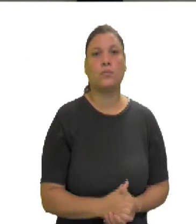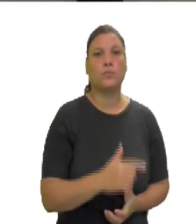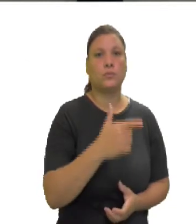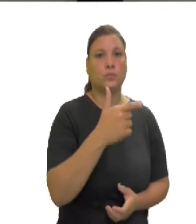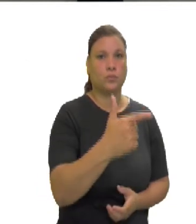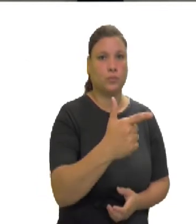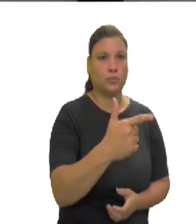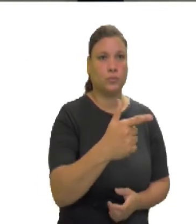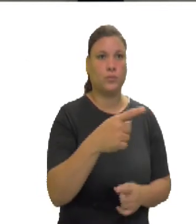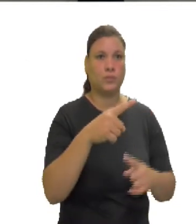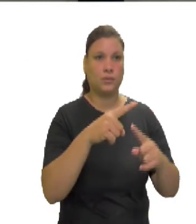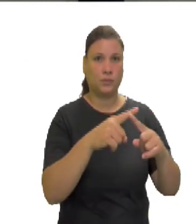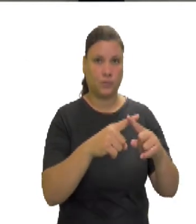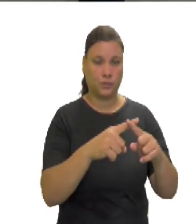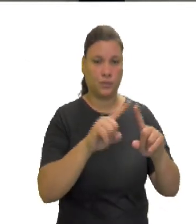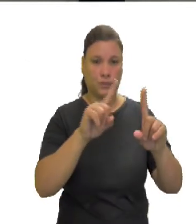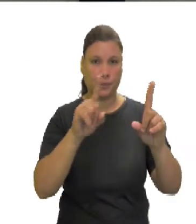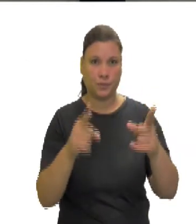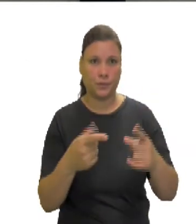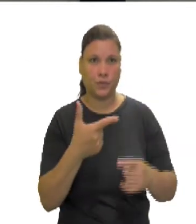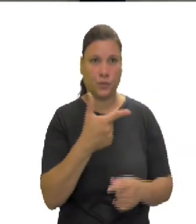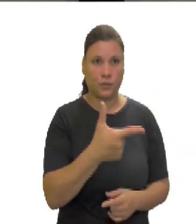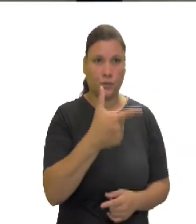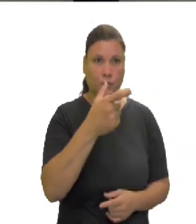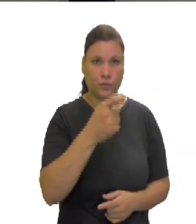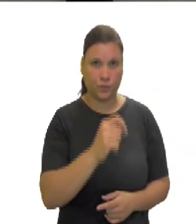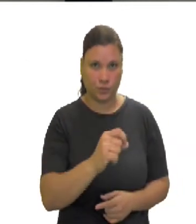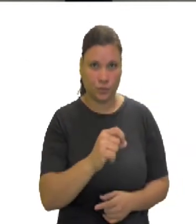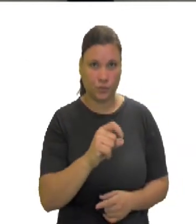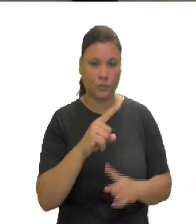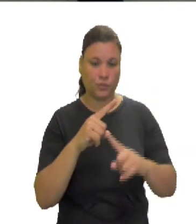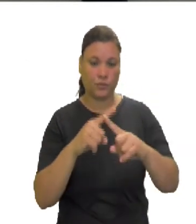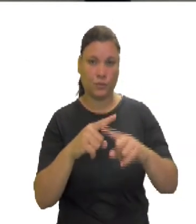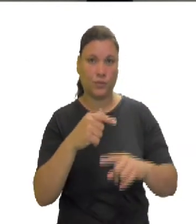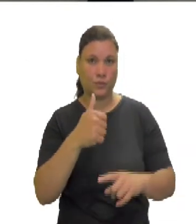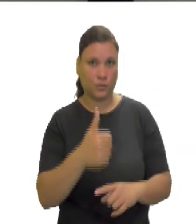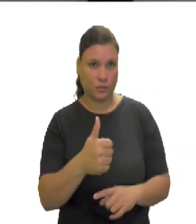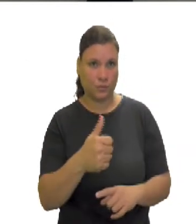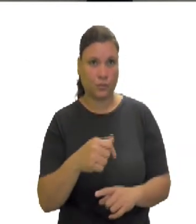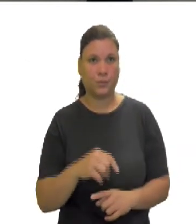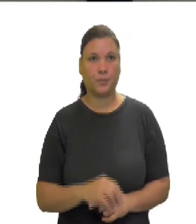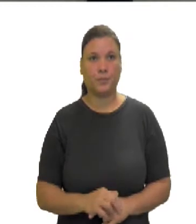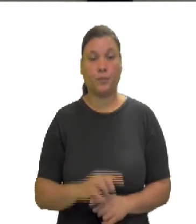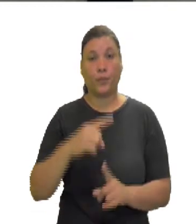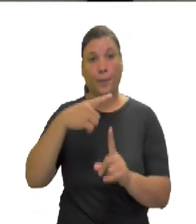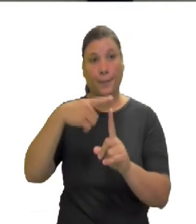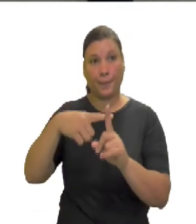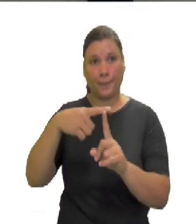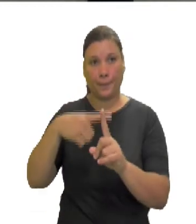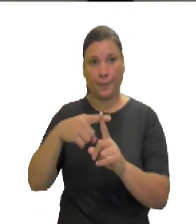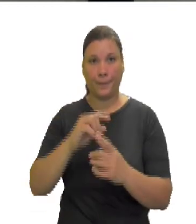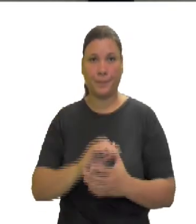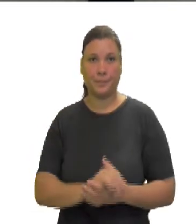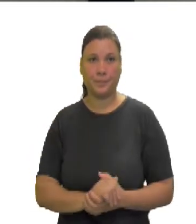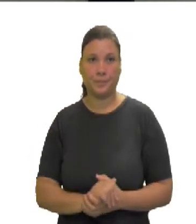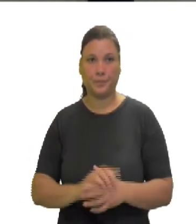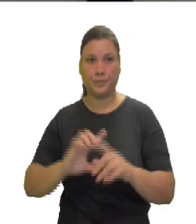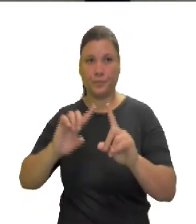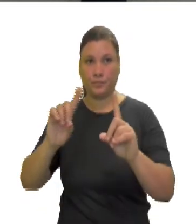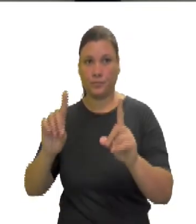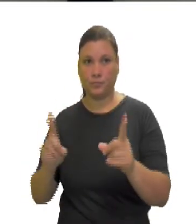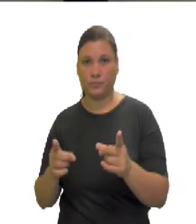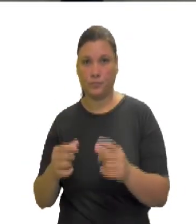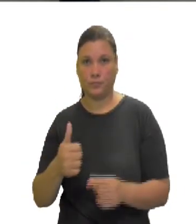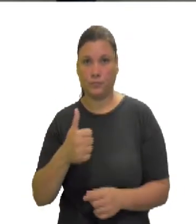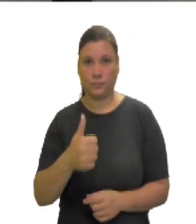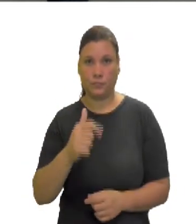20 vezes 1, mais o quadrado do segundo termo, que é 1 ao quadrado.